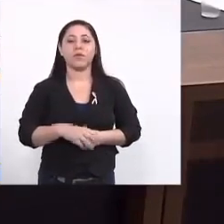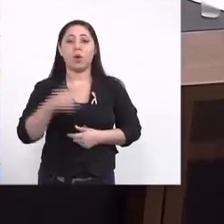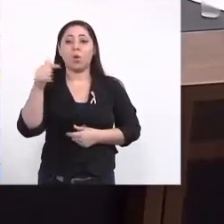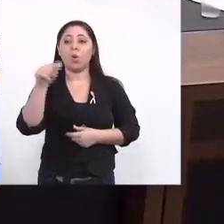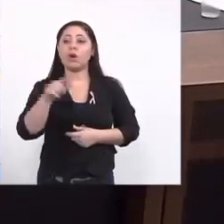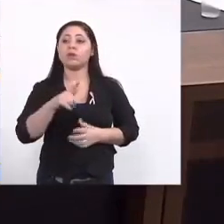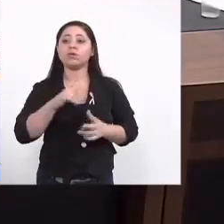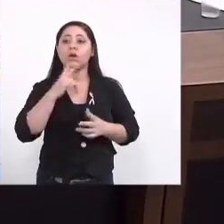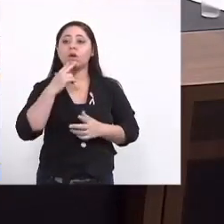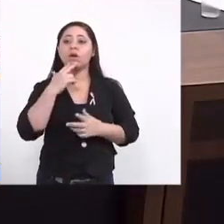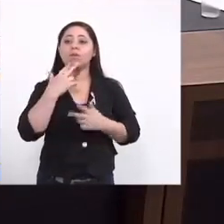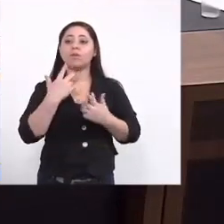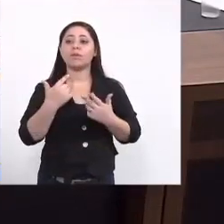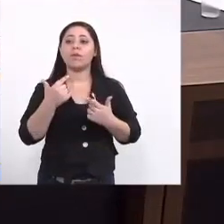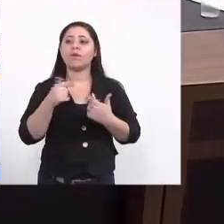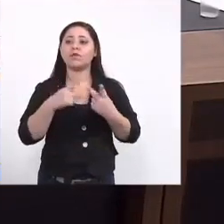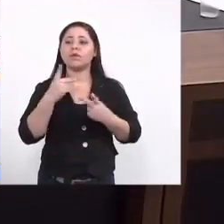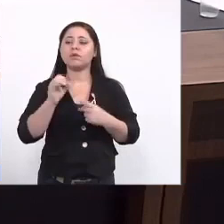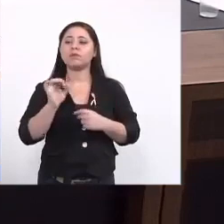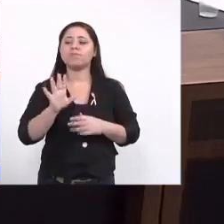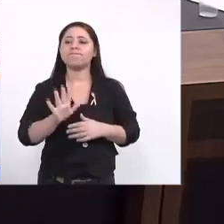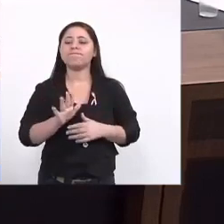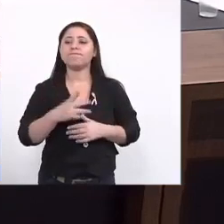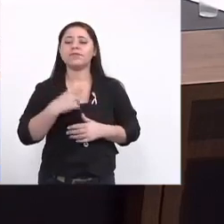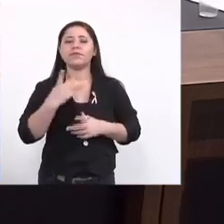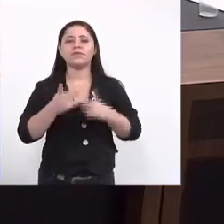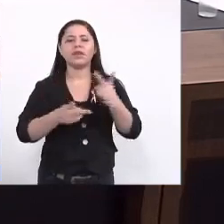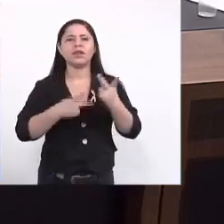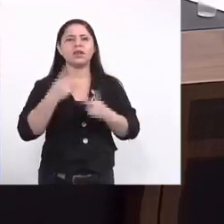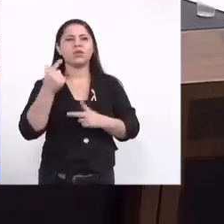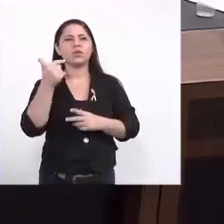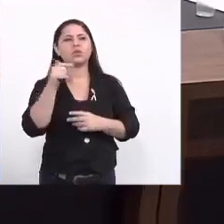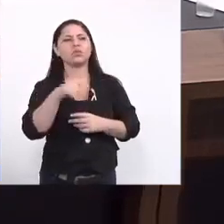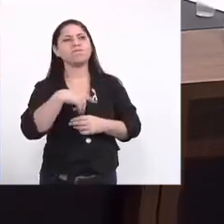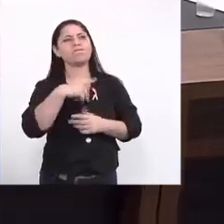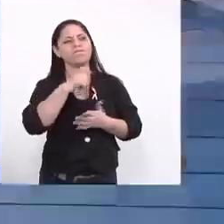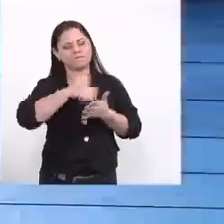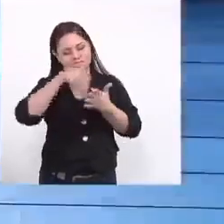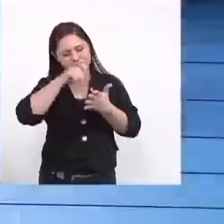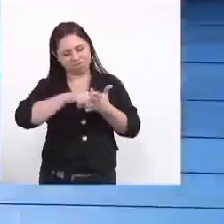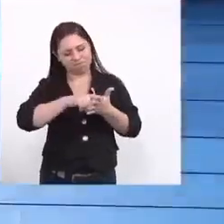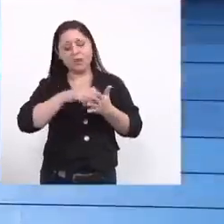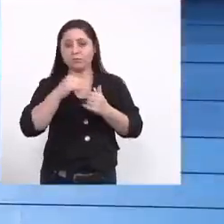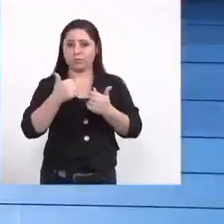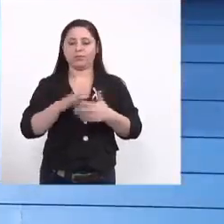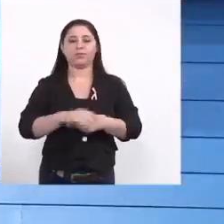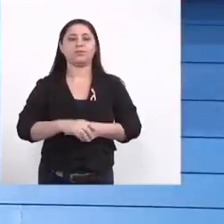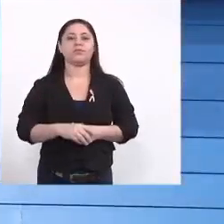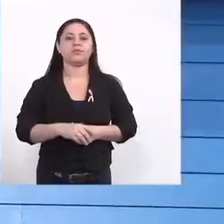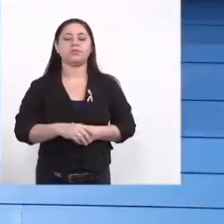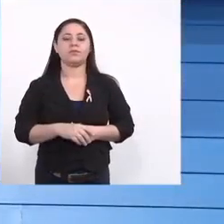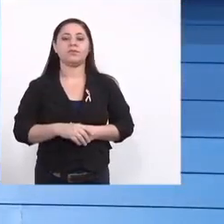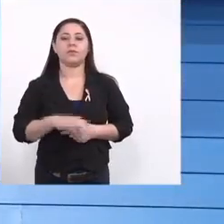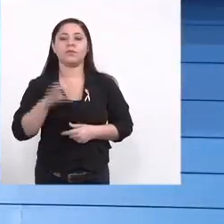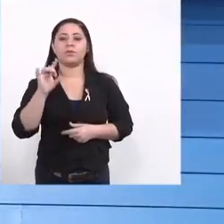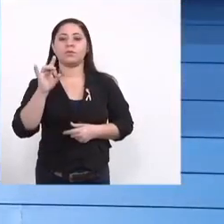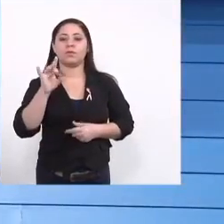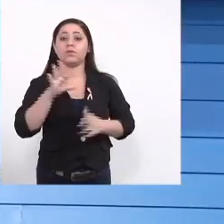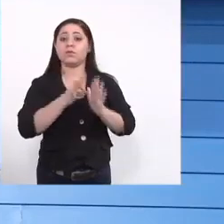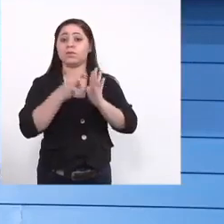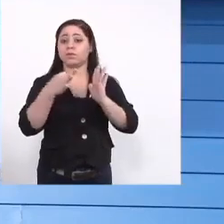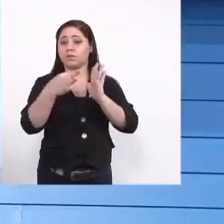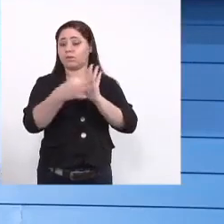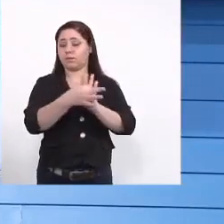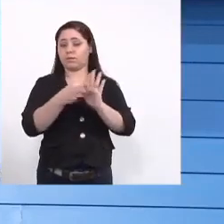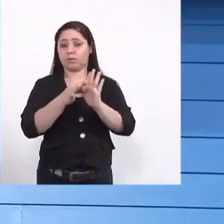coisa o que mais você tinha falado tinha outra coisa que eu anotei aqui mas tá só isso é só um